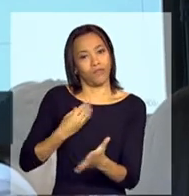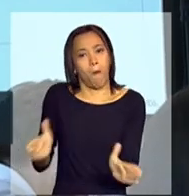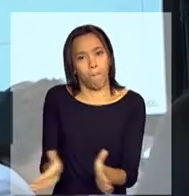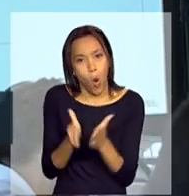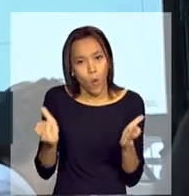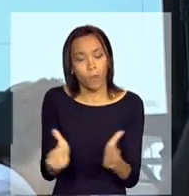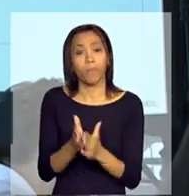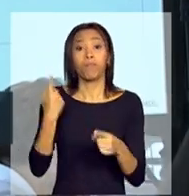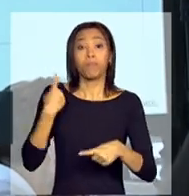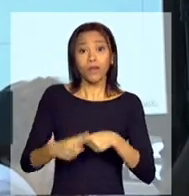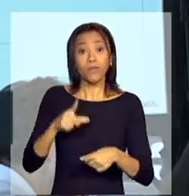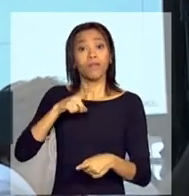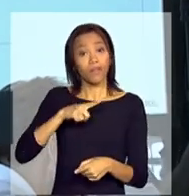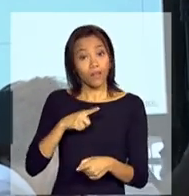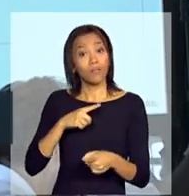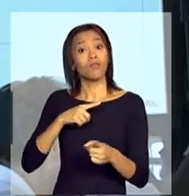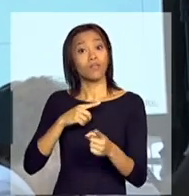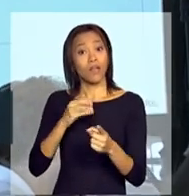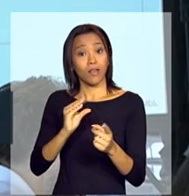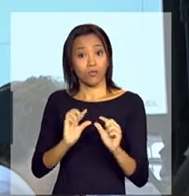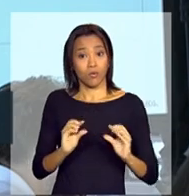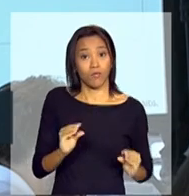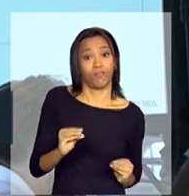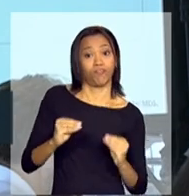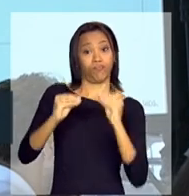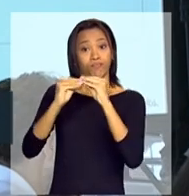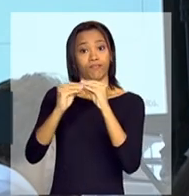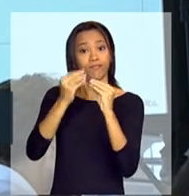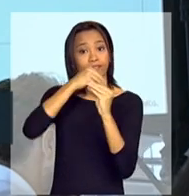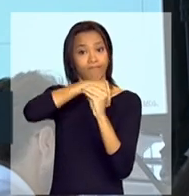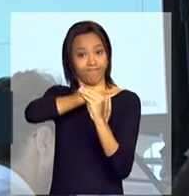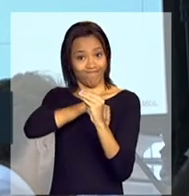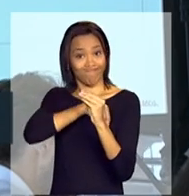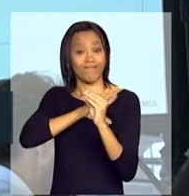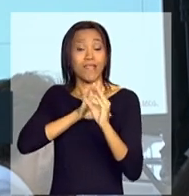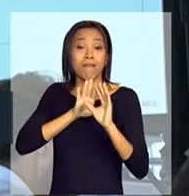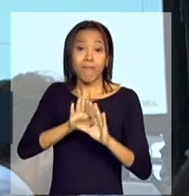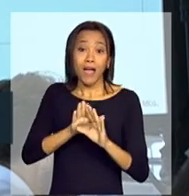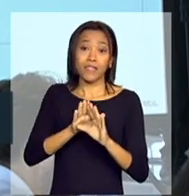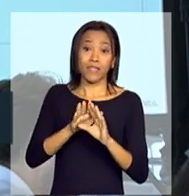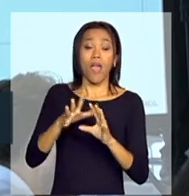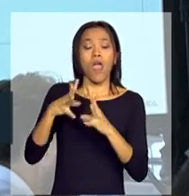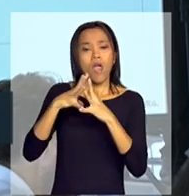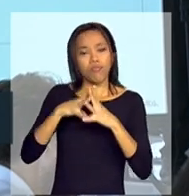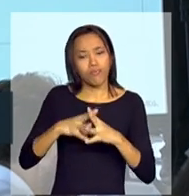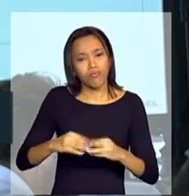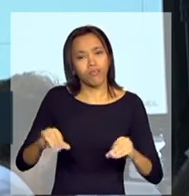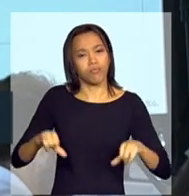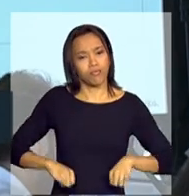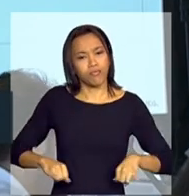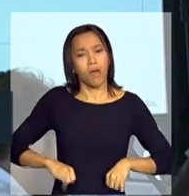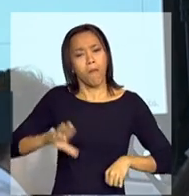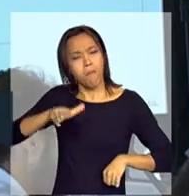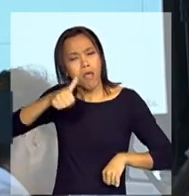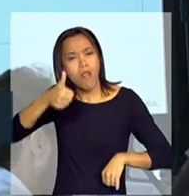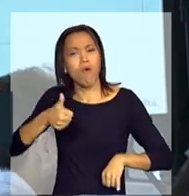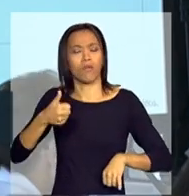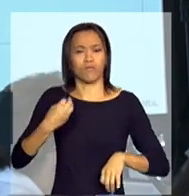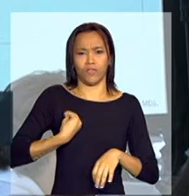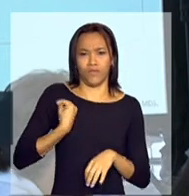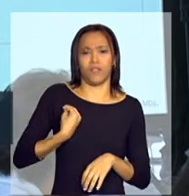mesmo tendo sua renda bastante aumentada. Portanto, a pobreza é aliviada, essas famílias melhoram de vida,